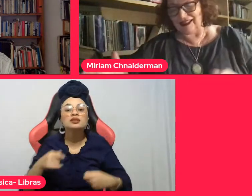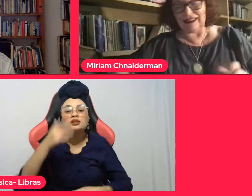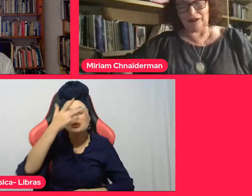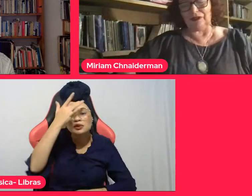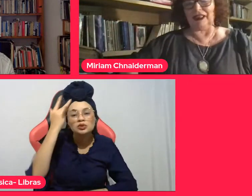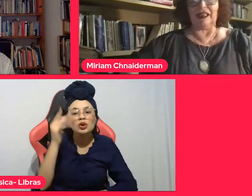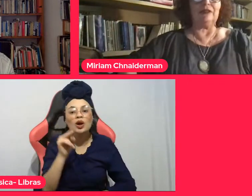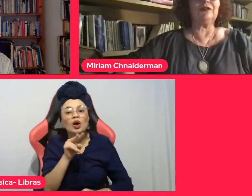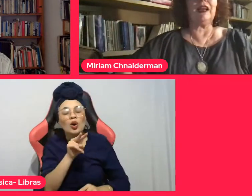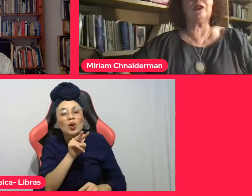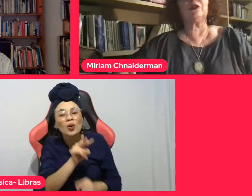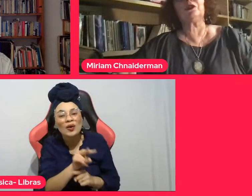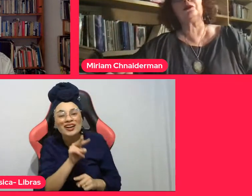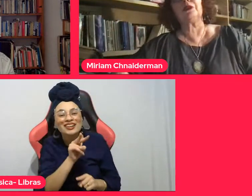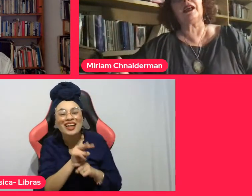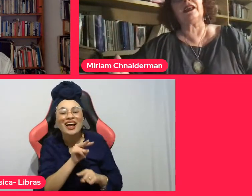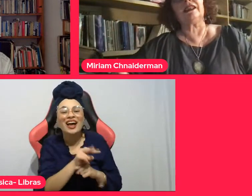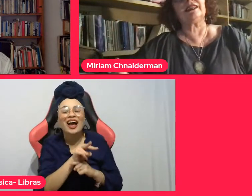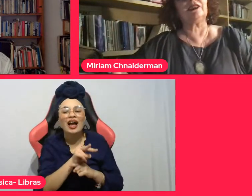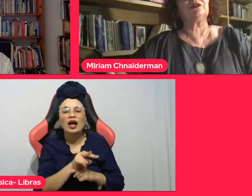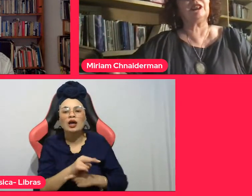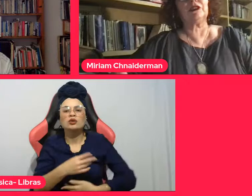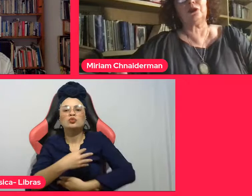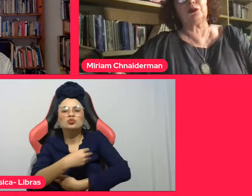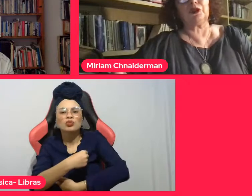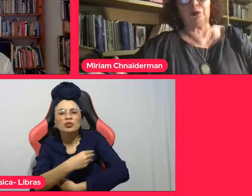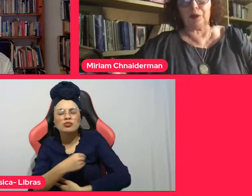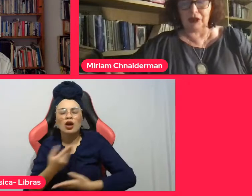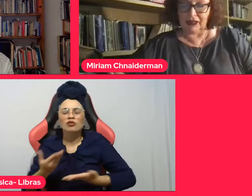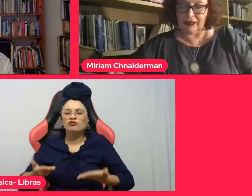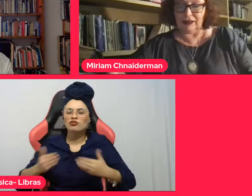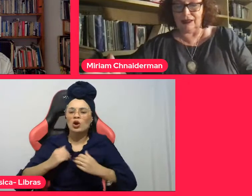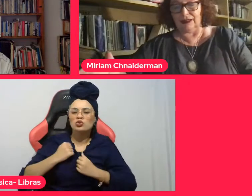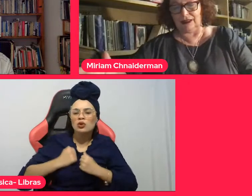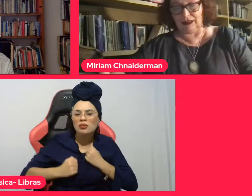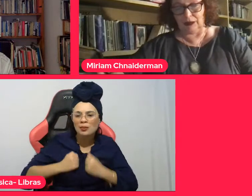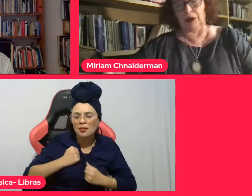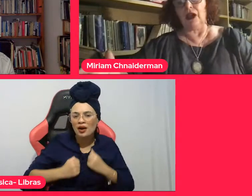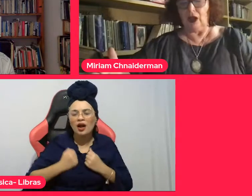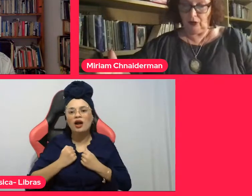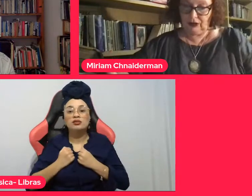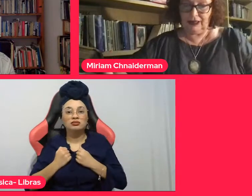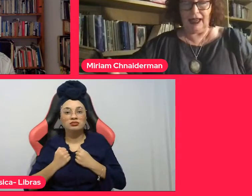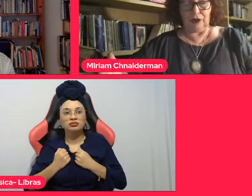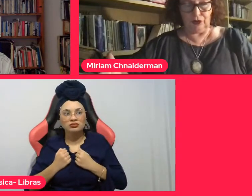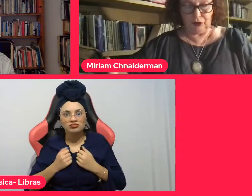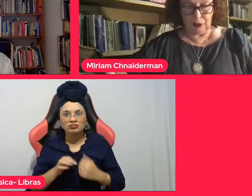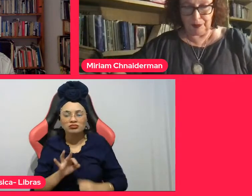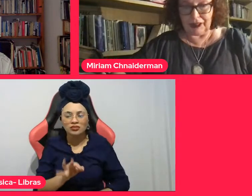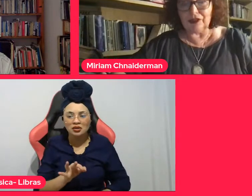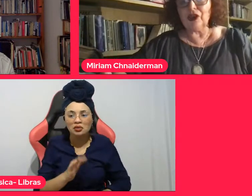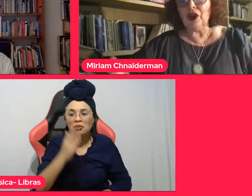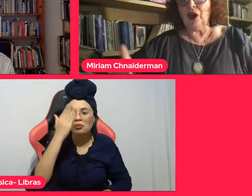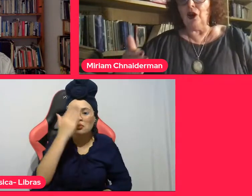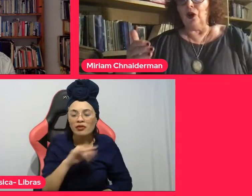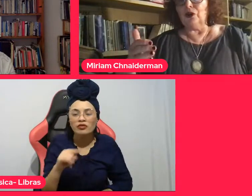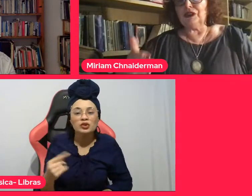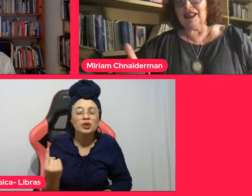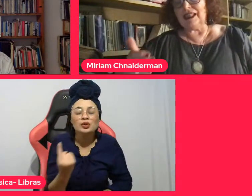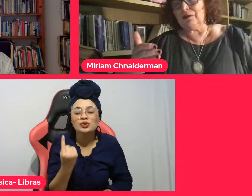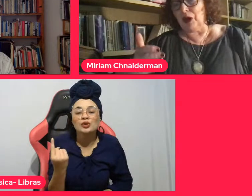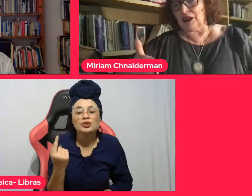importante, enfim, ele falou de uma... Ele tem um texto muito importante que se chama O Estágio do Espelho,